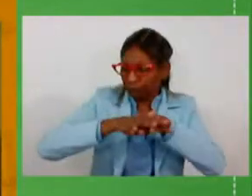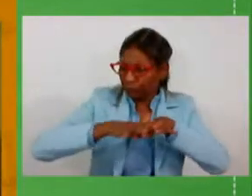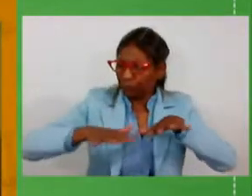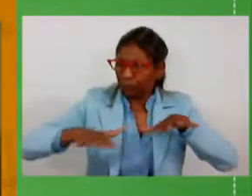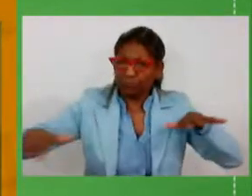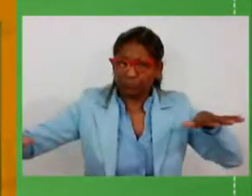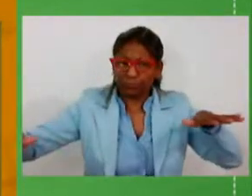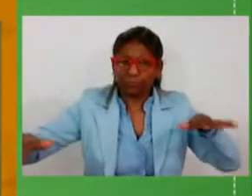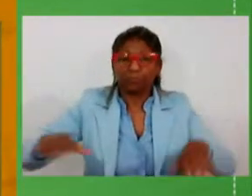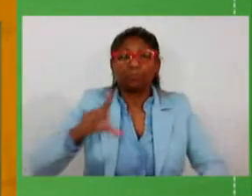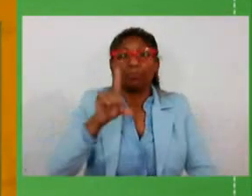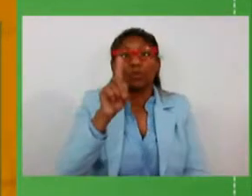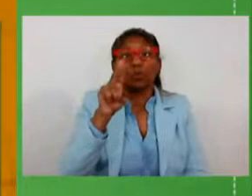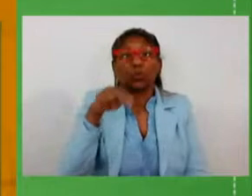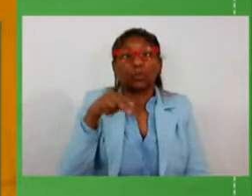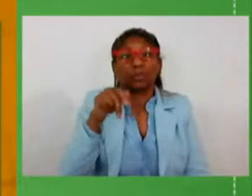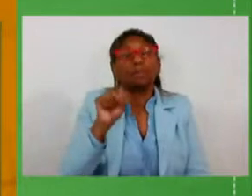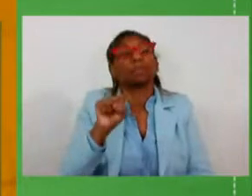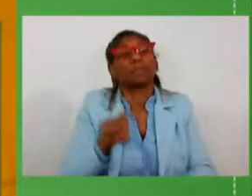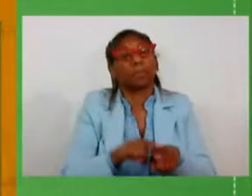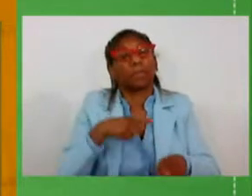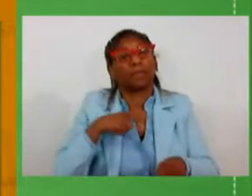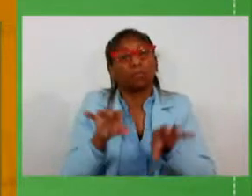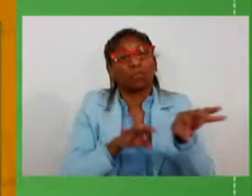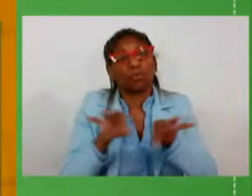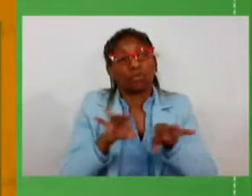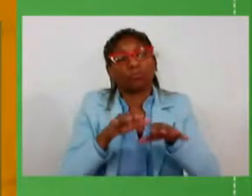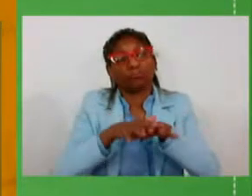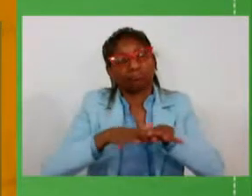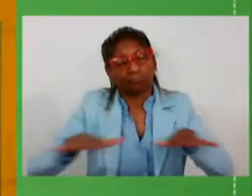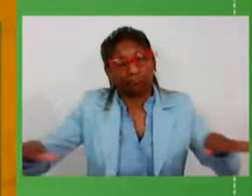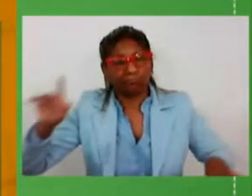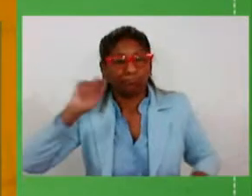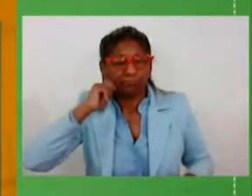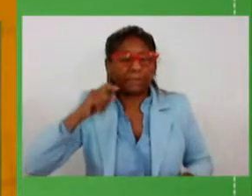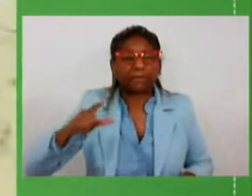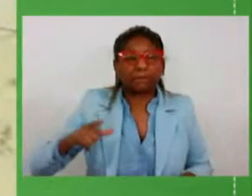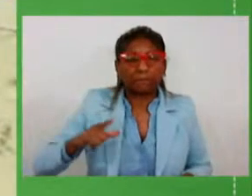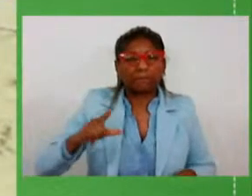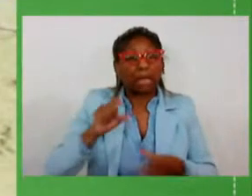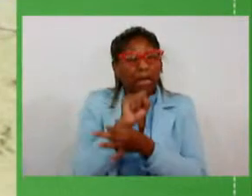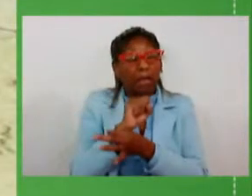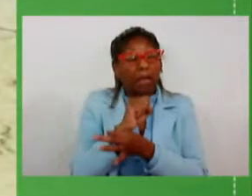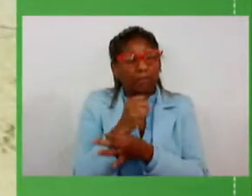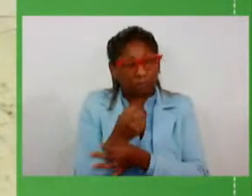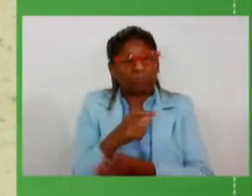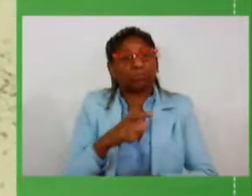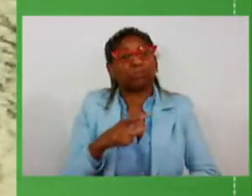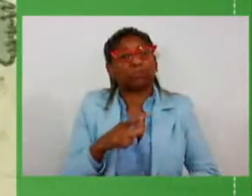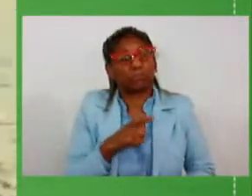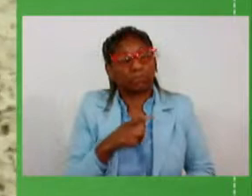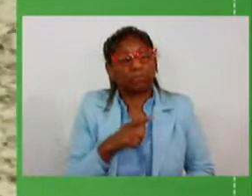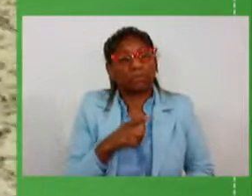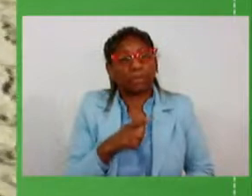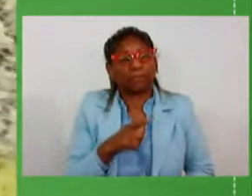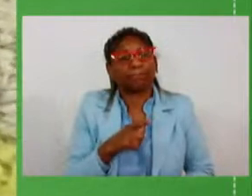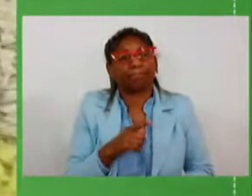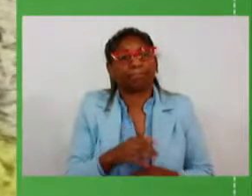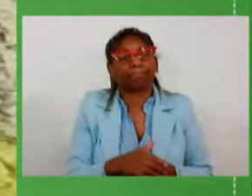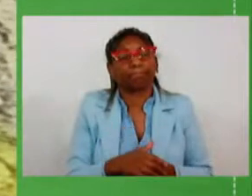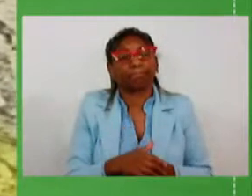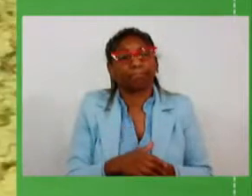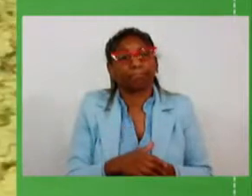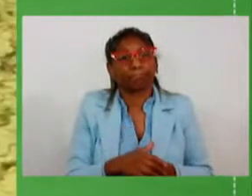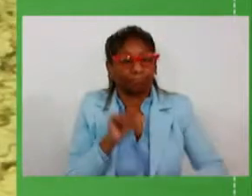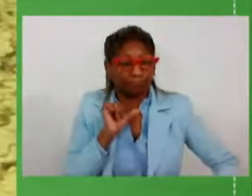Tunas também com o projeto de pavimentação que vai ser garantida a fazer a refazer